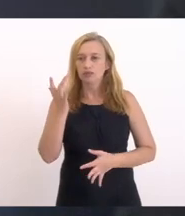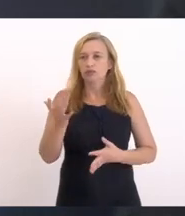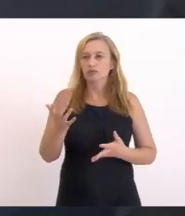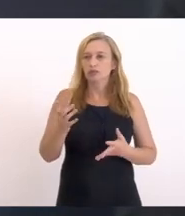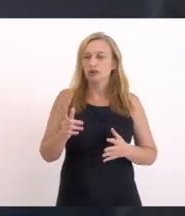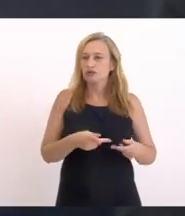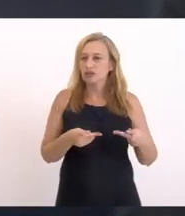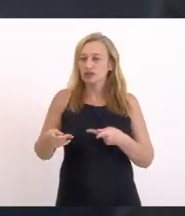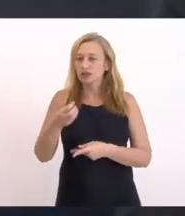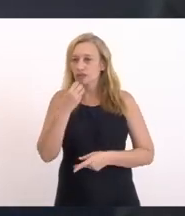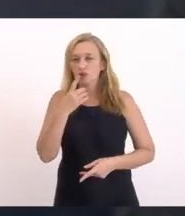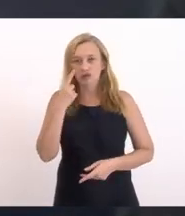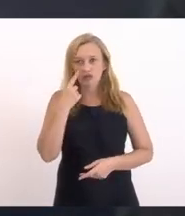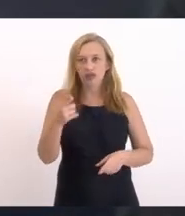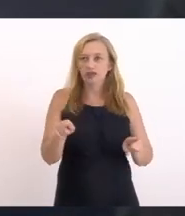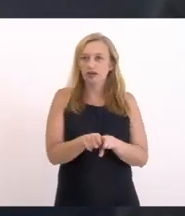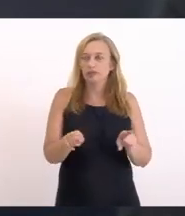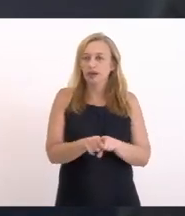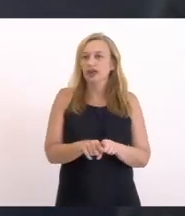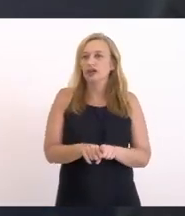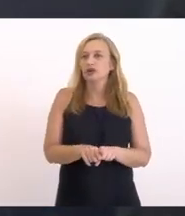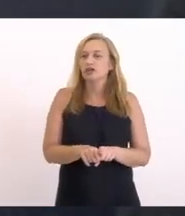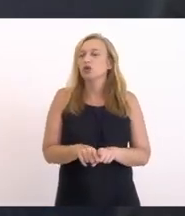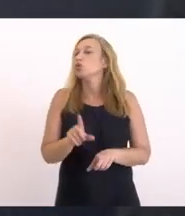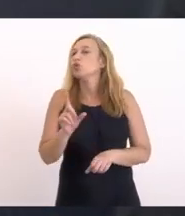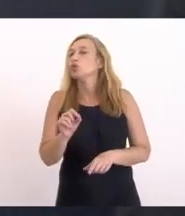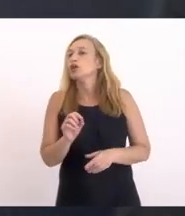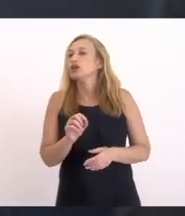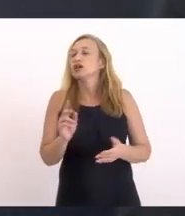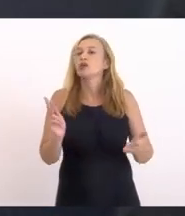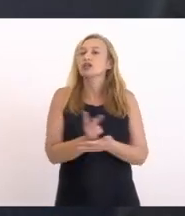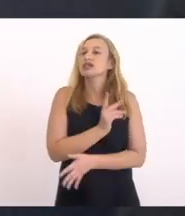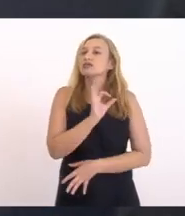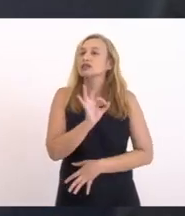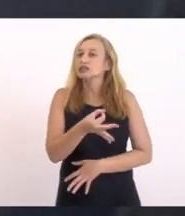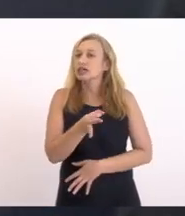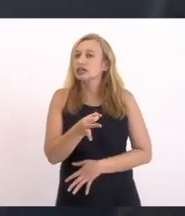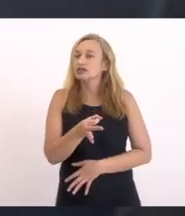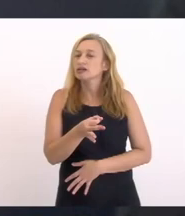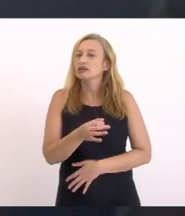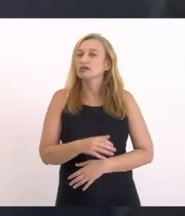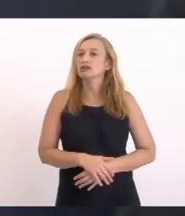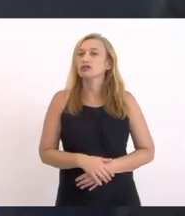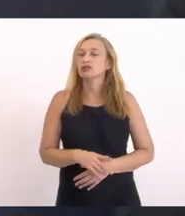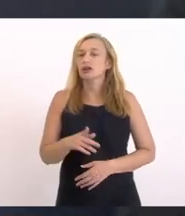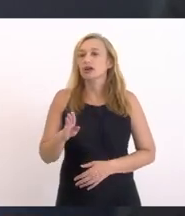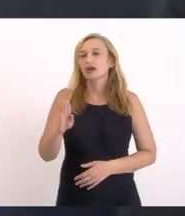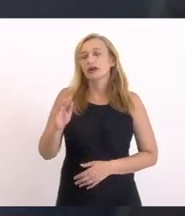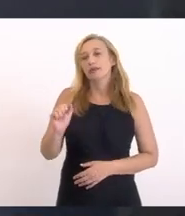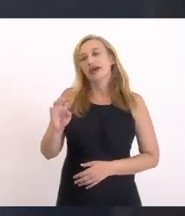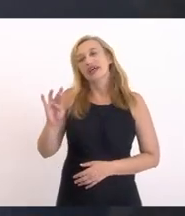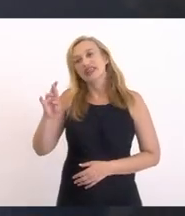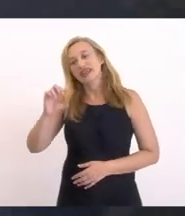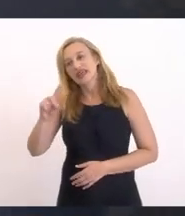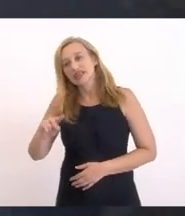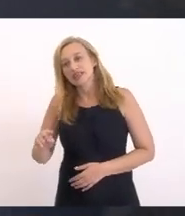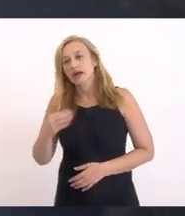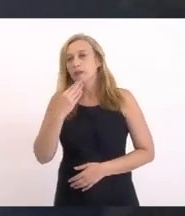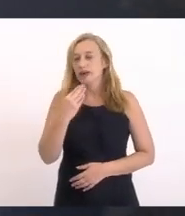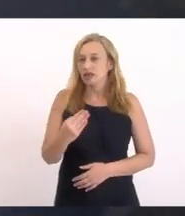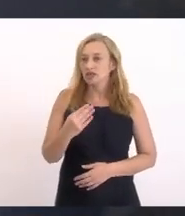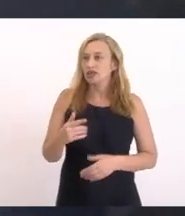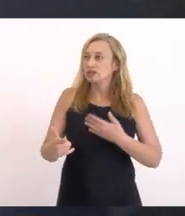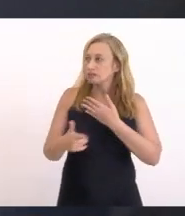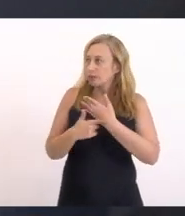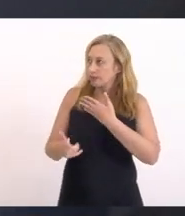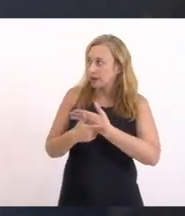começar a ver também O que está acontecendo De fato E deixar claro Como a Beatriz Também pediu Esse vai ser o